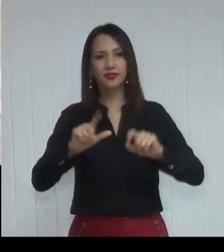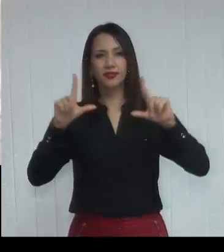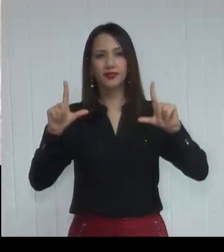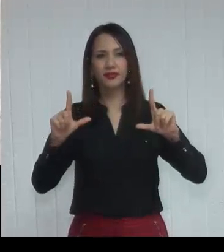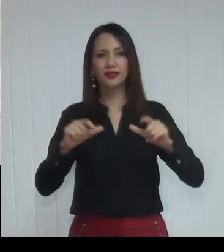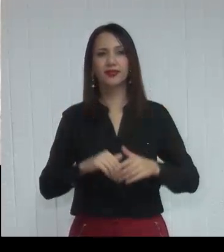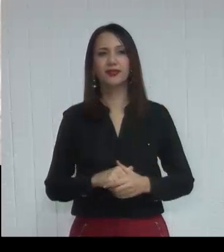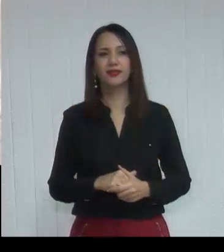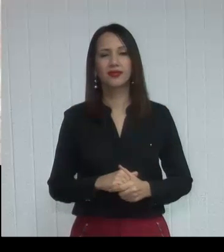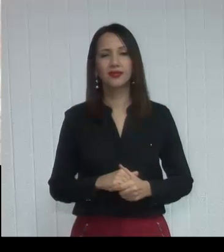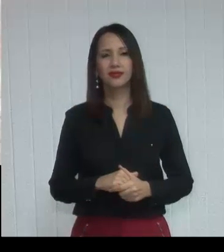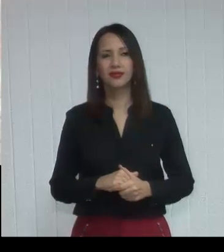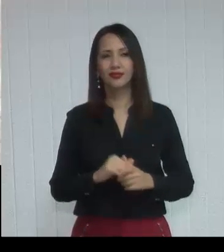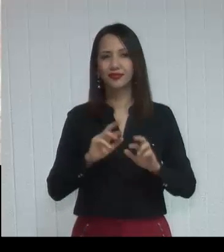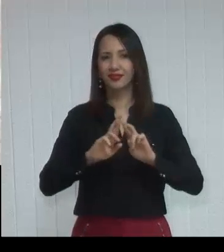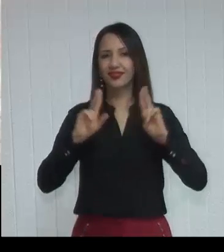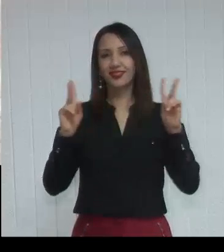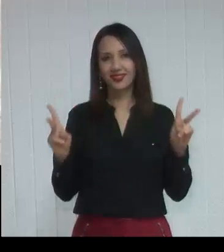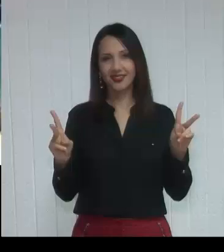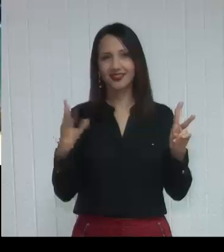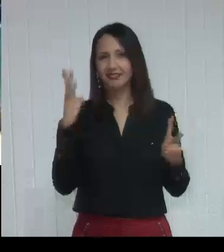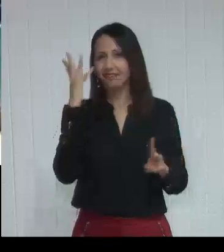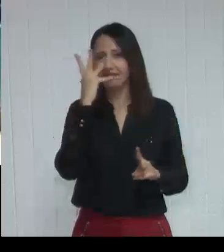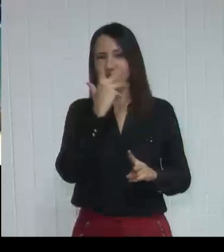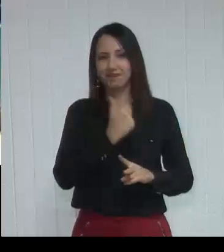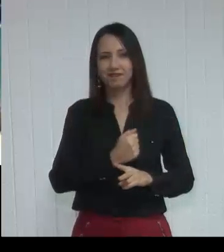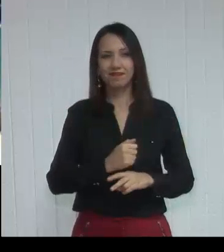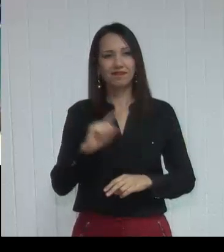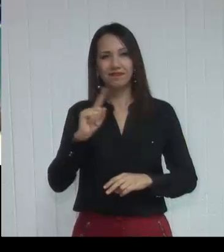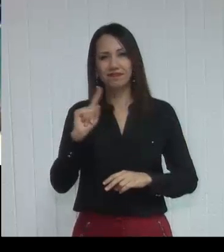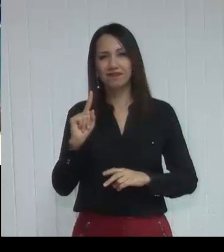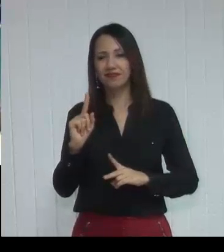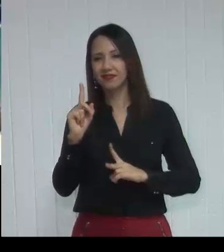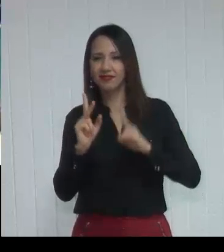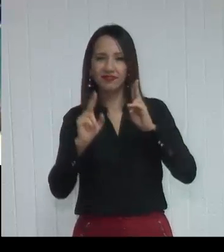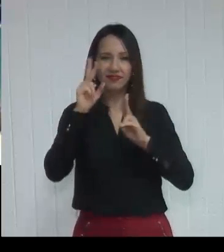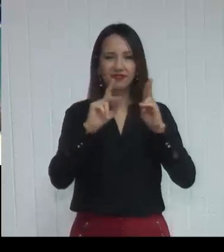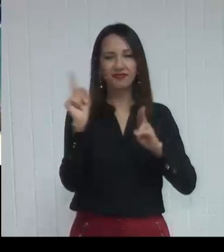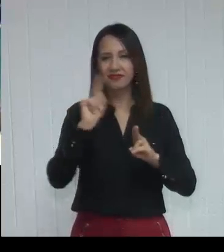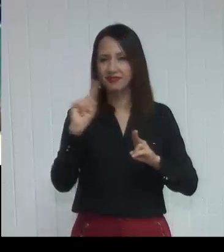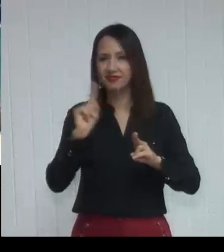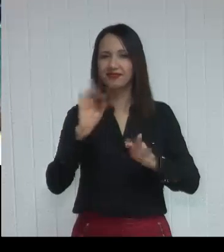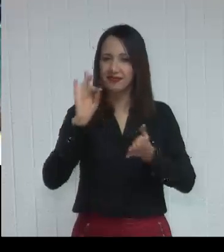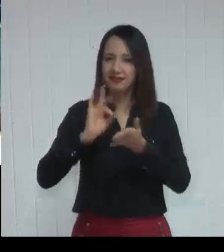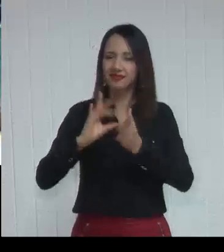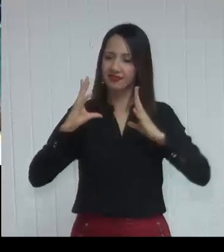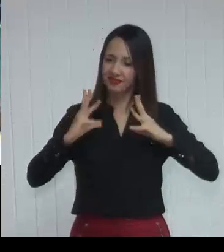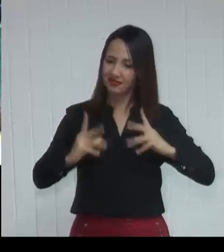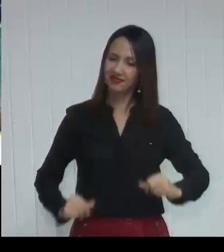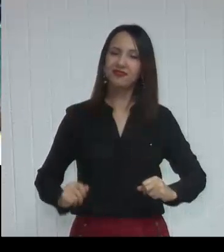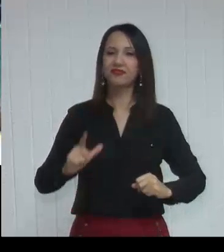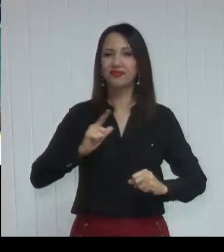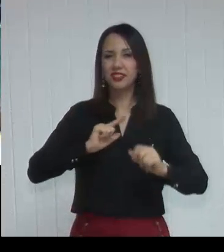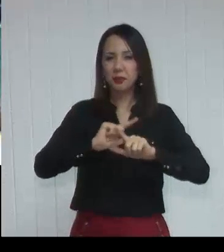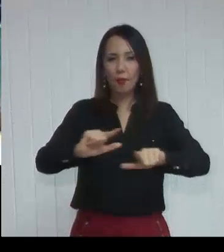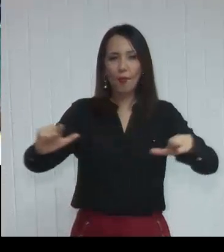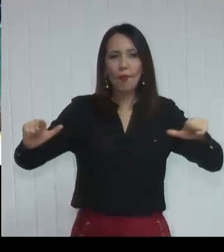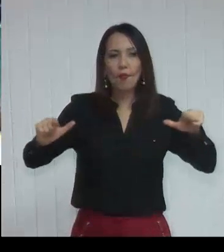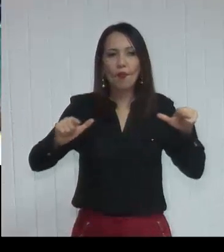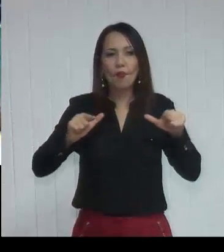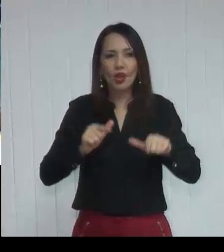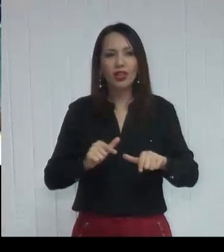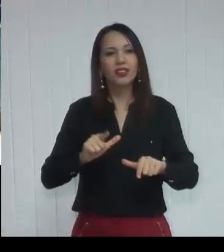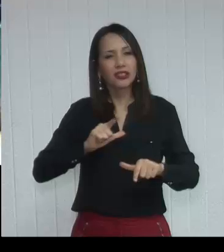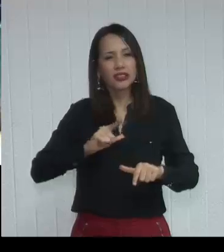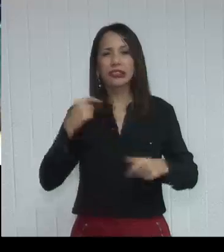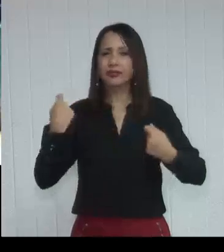já viu uma grande diferença, não foi Photoshop, não foi realmente, foi a limpeza que foi feita ali no escadão que estava